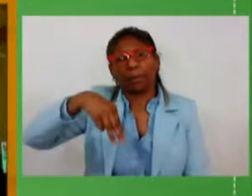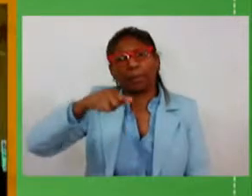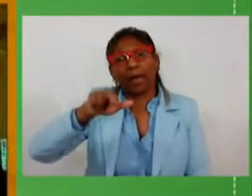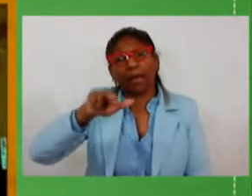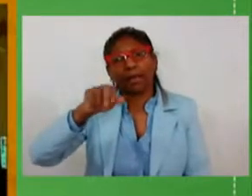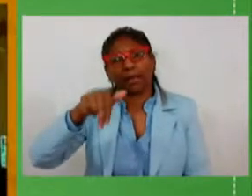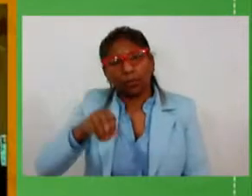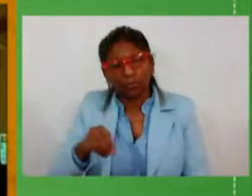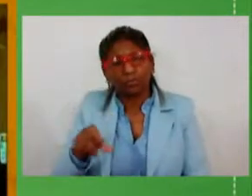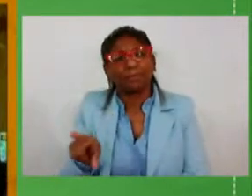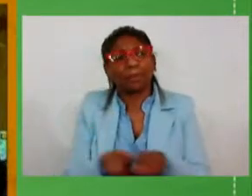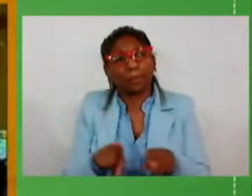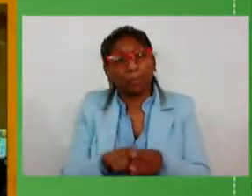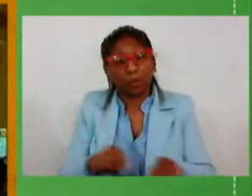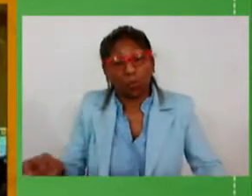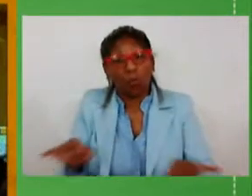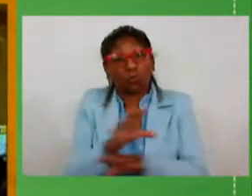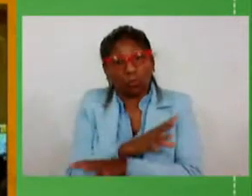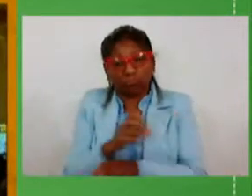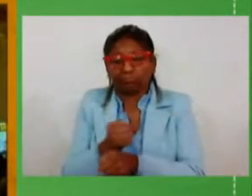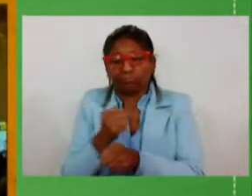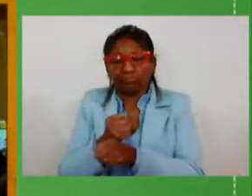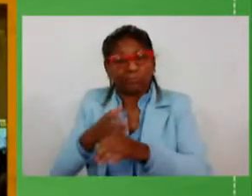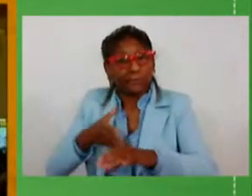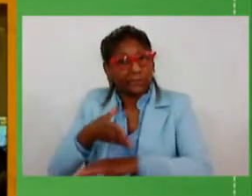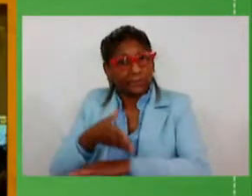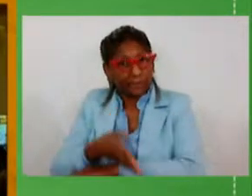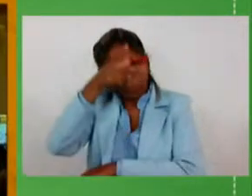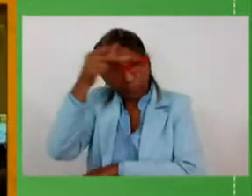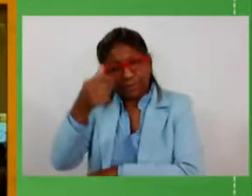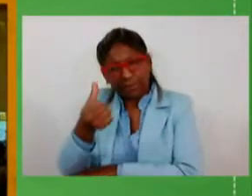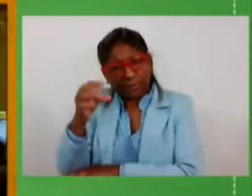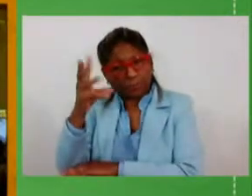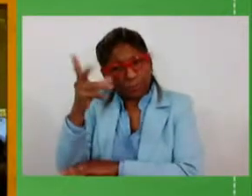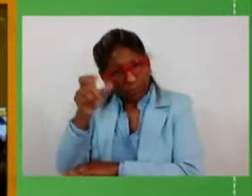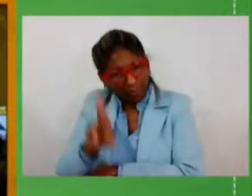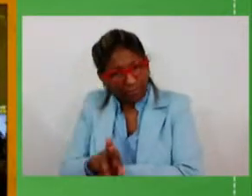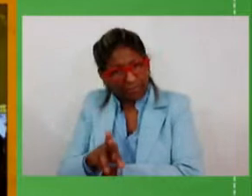investimentos para a conclusão do acesso municipal 6 milhões de reais